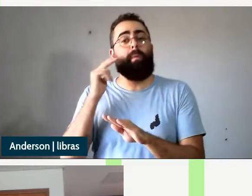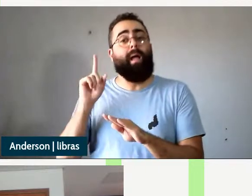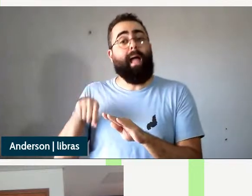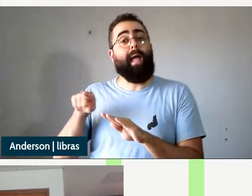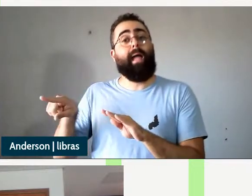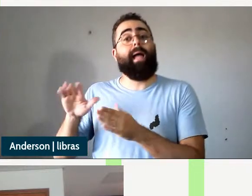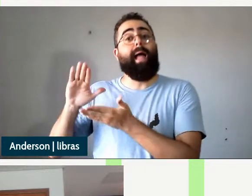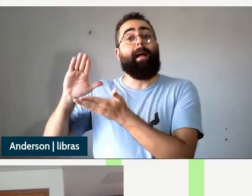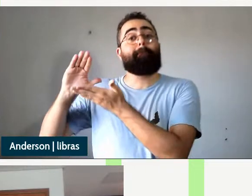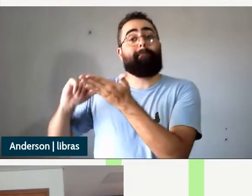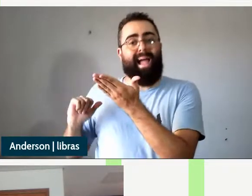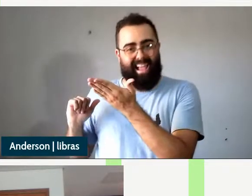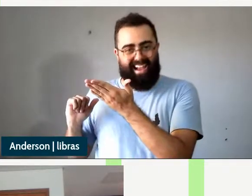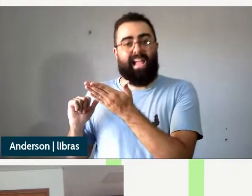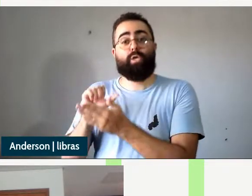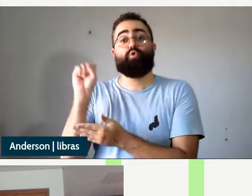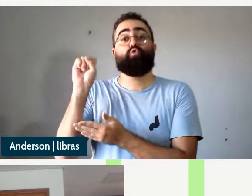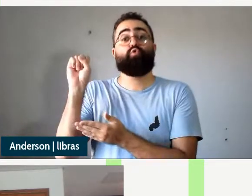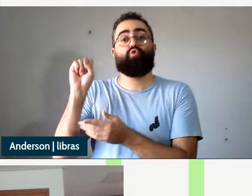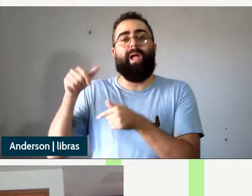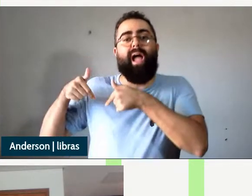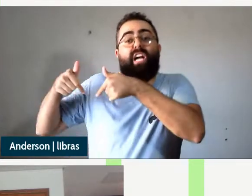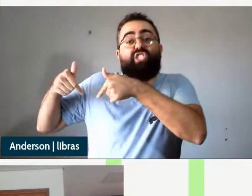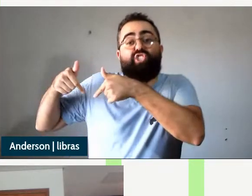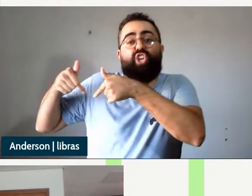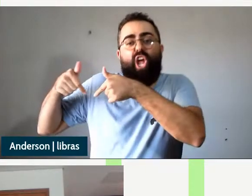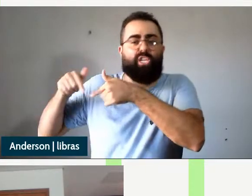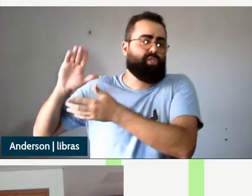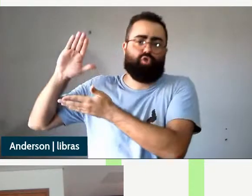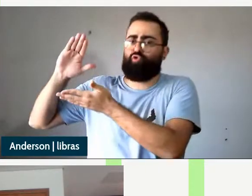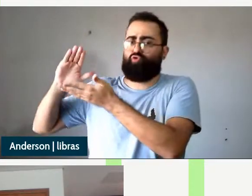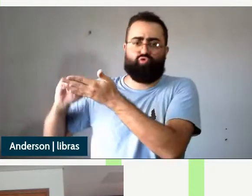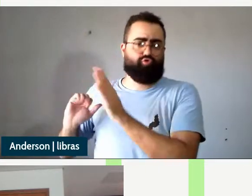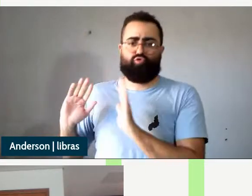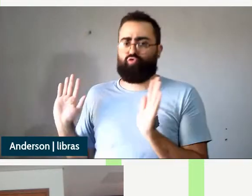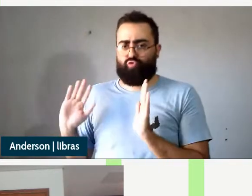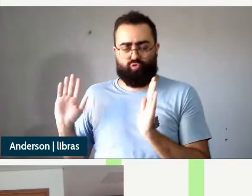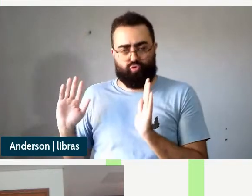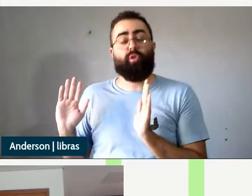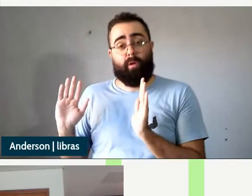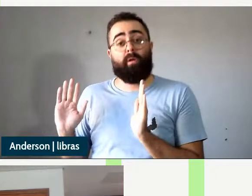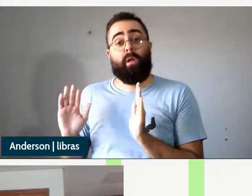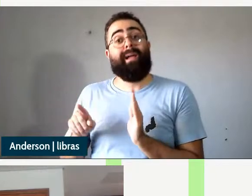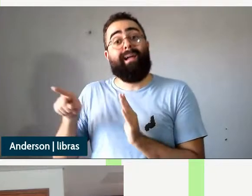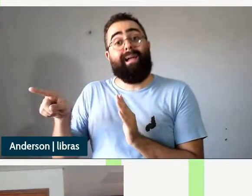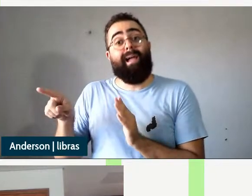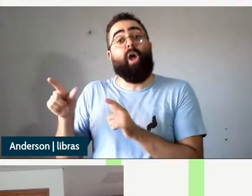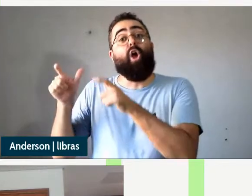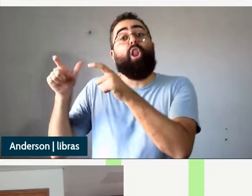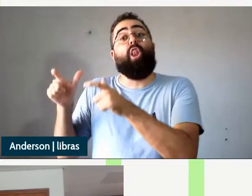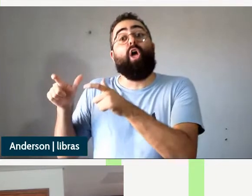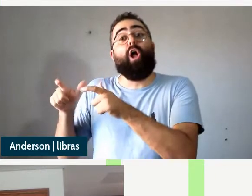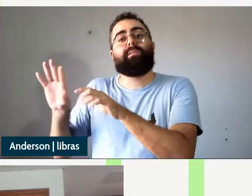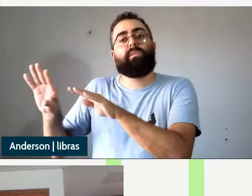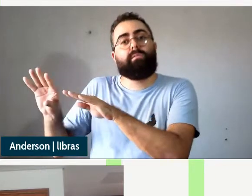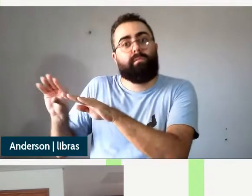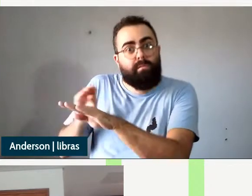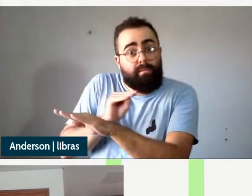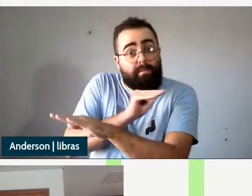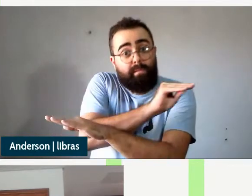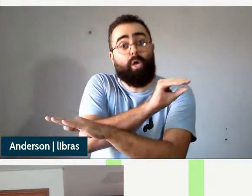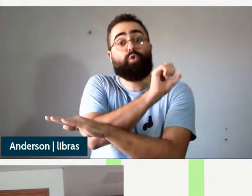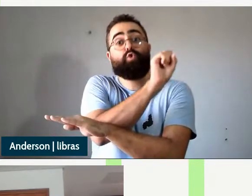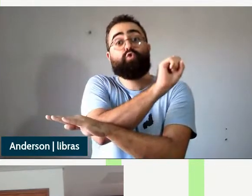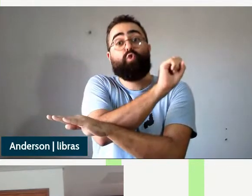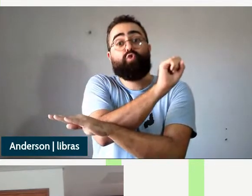um argumento do agente e aí quando esse agente é apagado o locativo alça pra posição de sujeito e